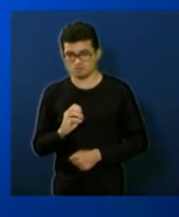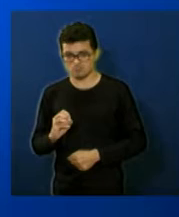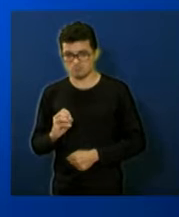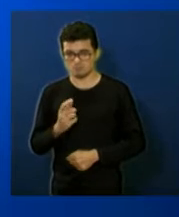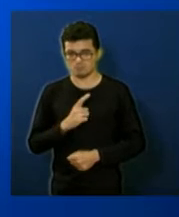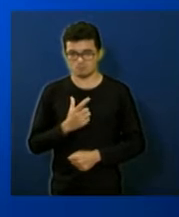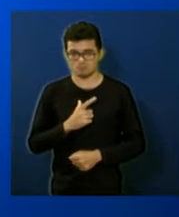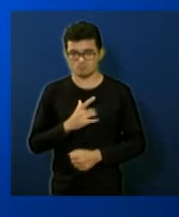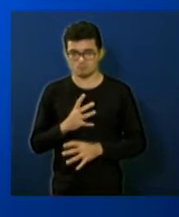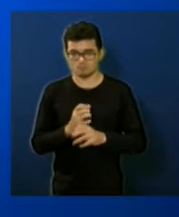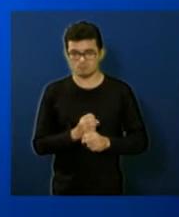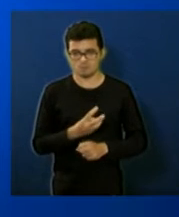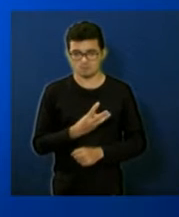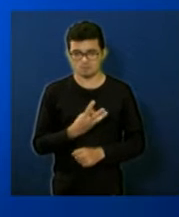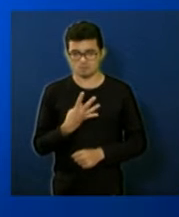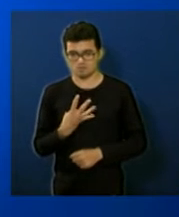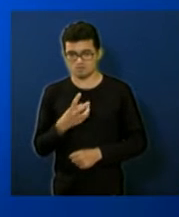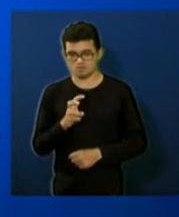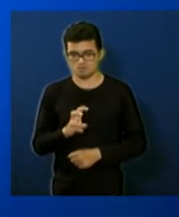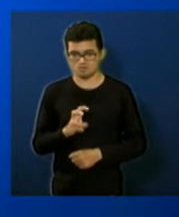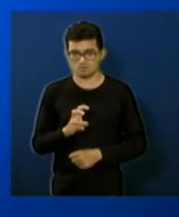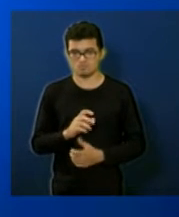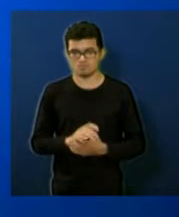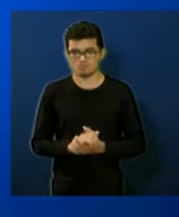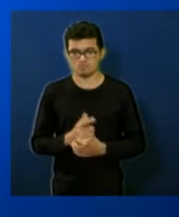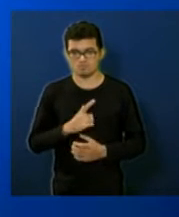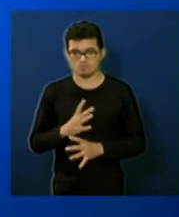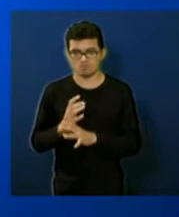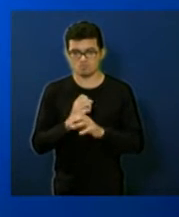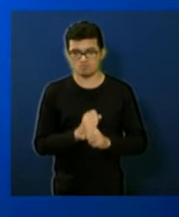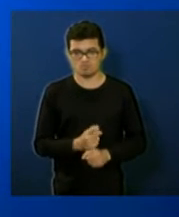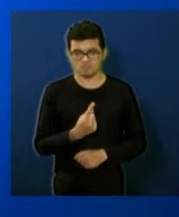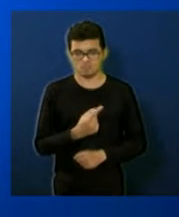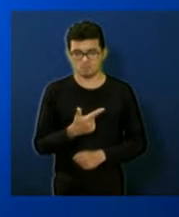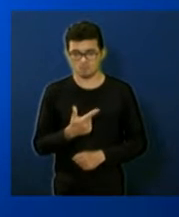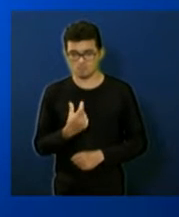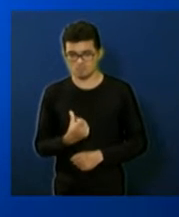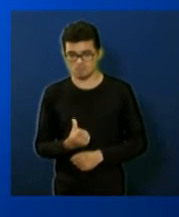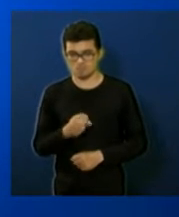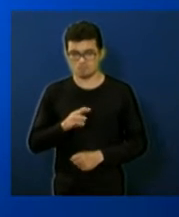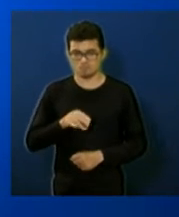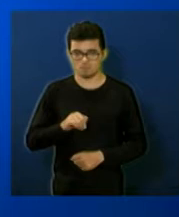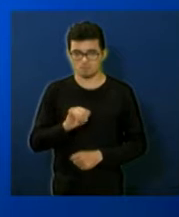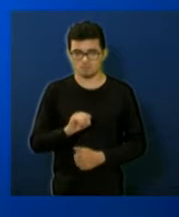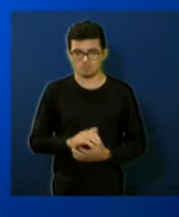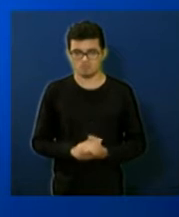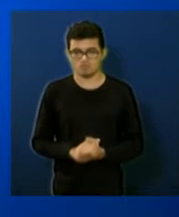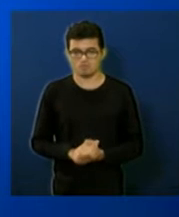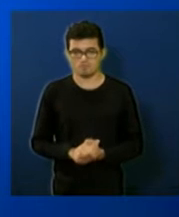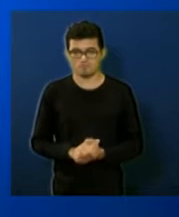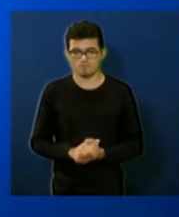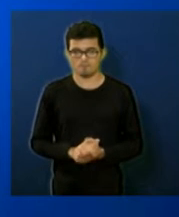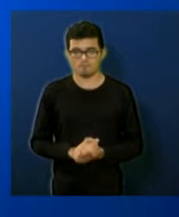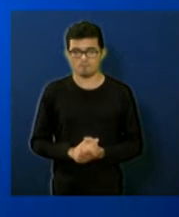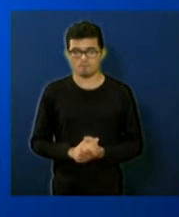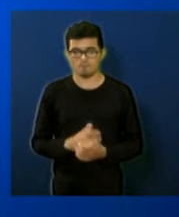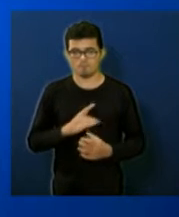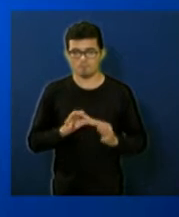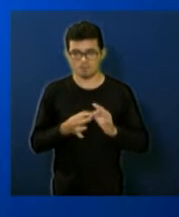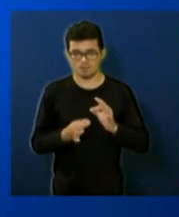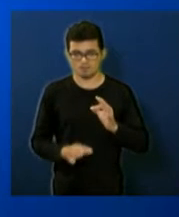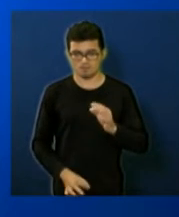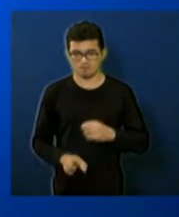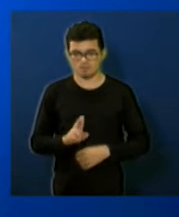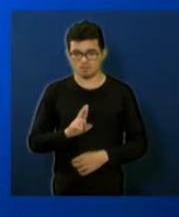345.600 totalizando 126 milhões deixa eu passar detalhando as receitas